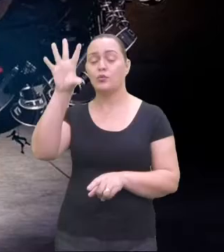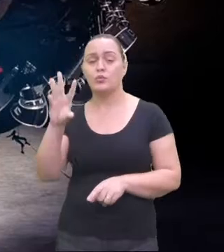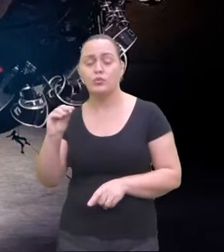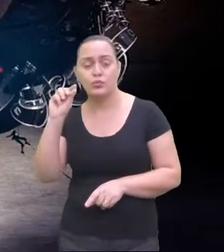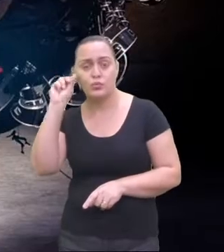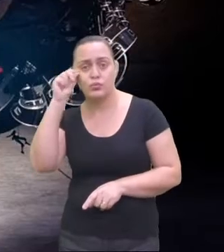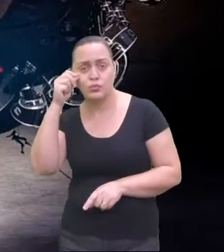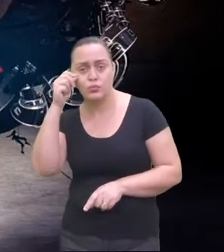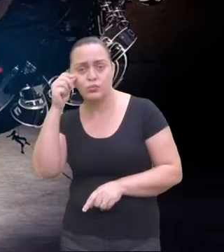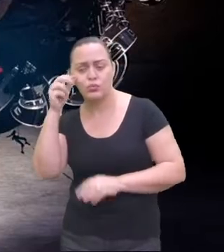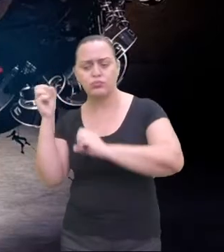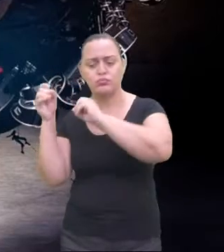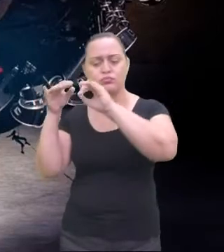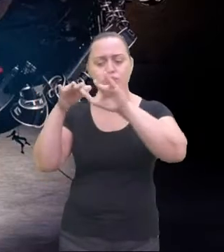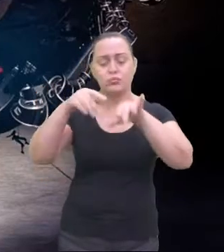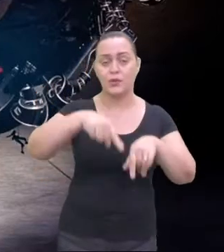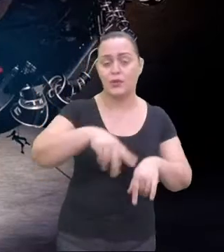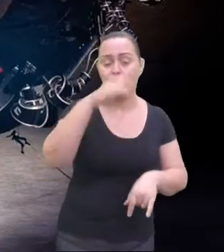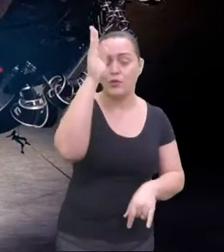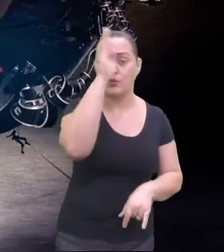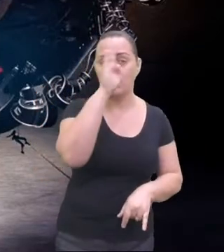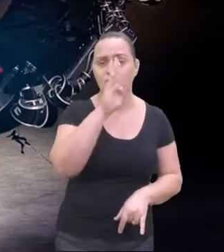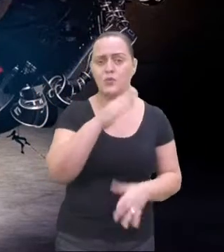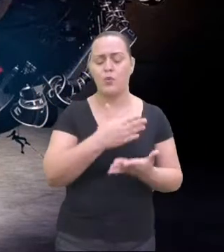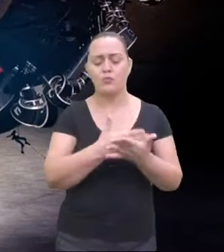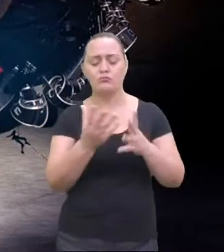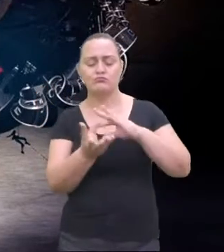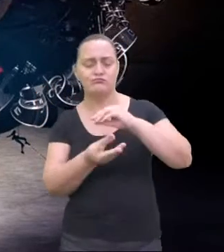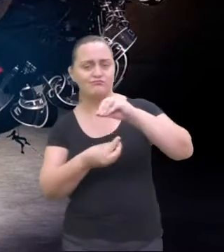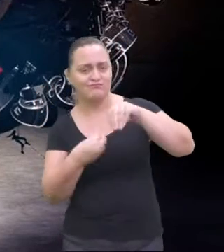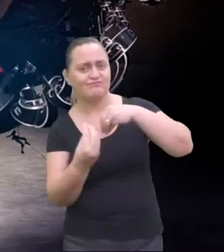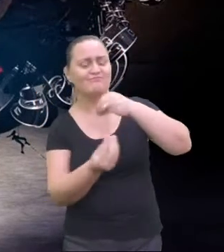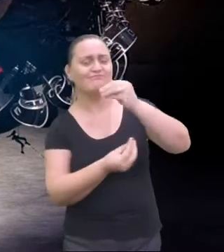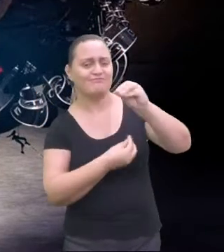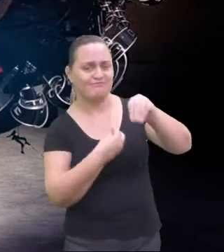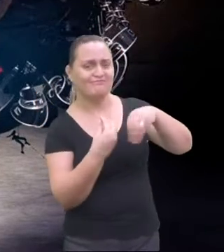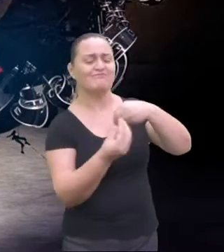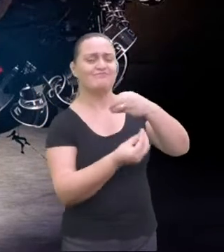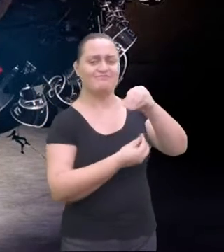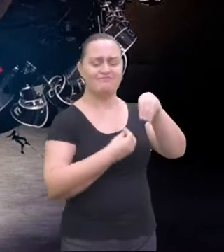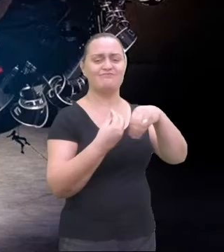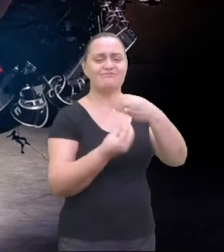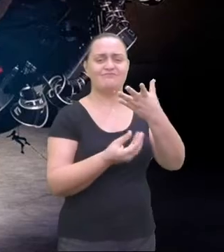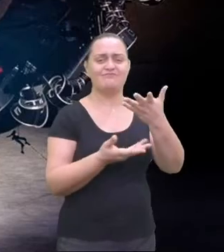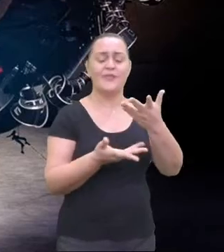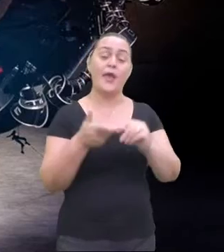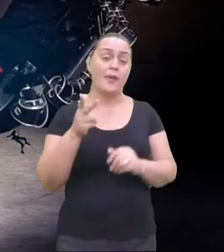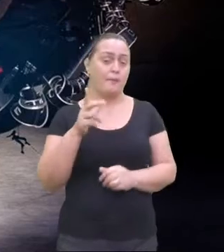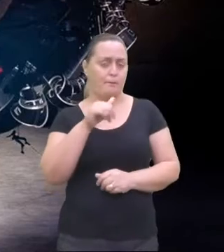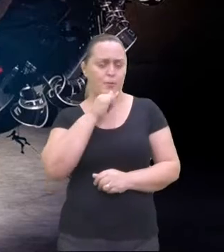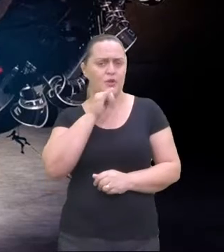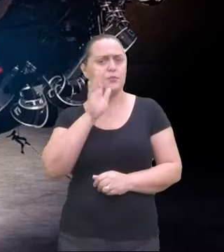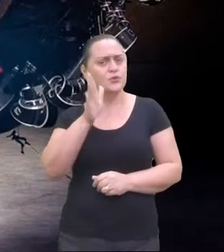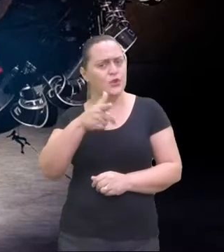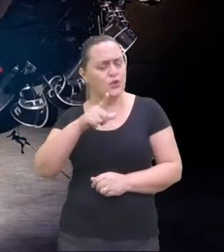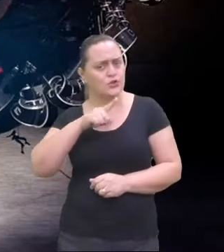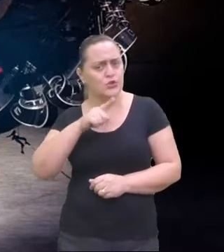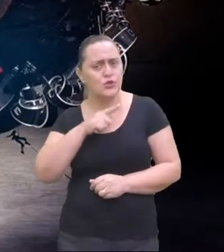misturando aos nossos sons aqui também, que nós já tínhamos, nós já tínhamos os índios, então foram se misturando,